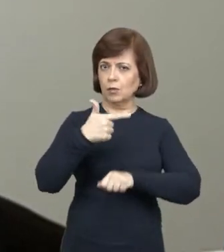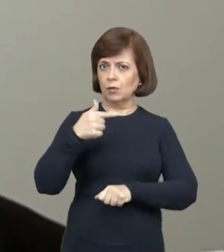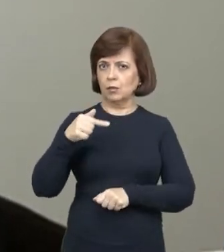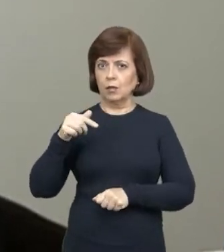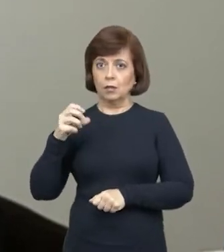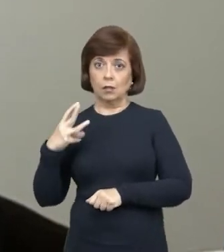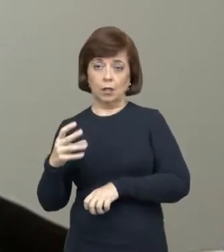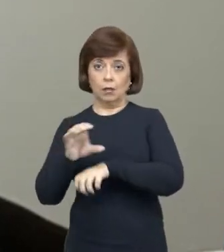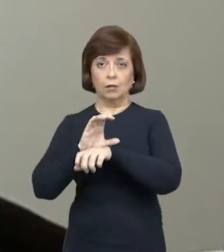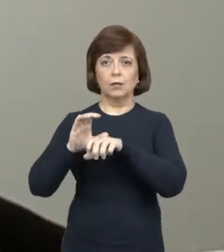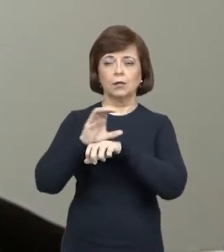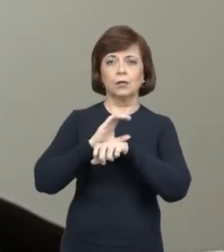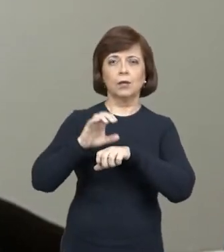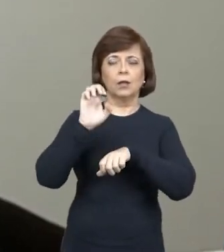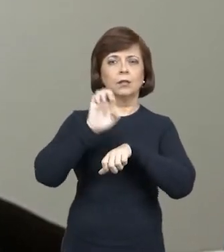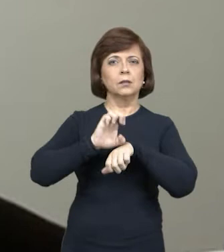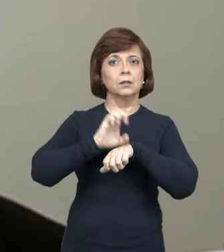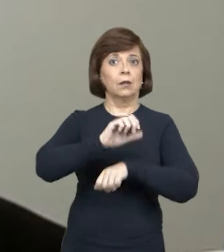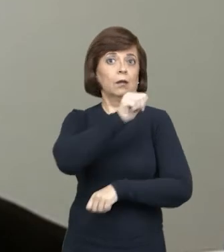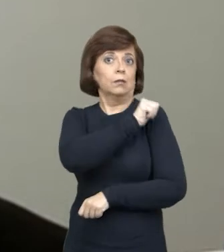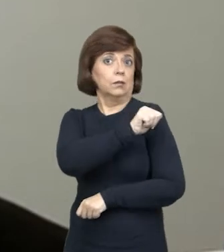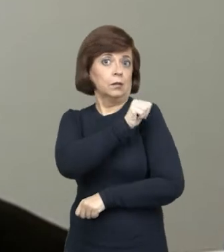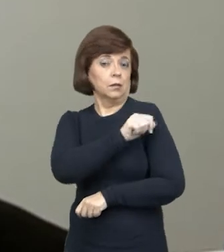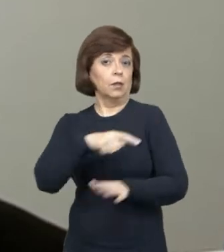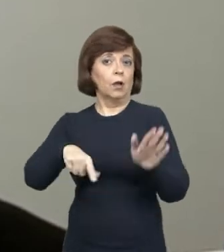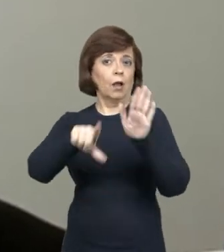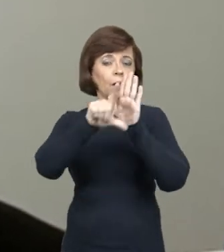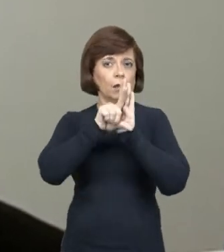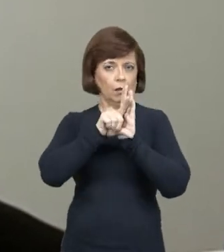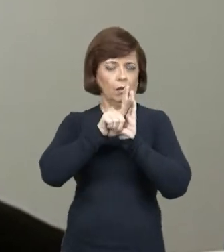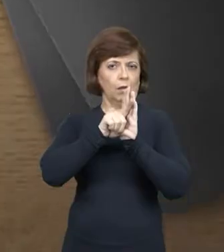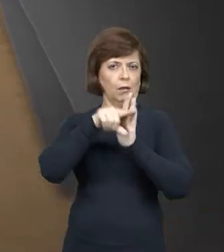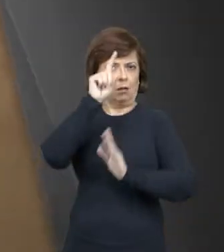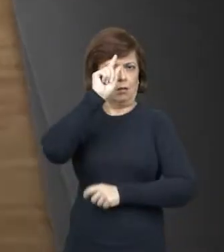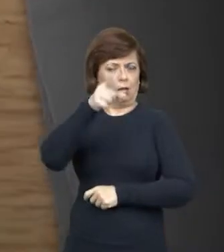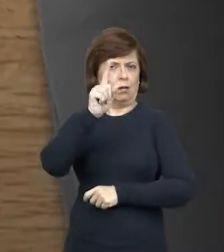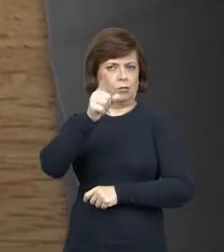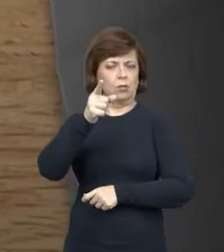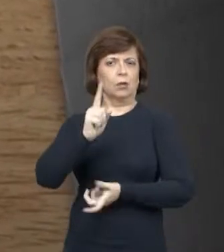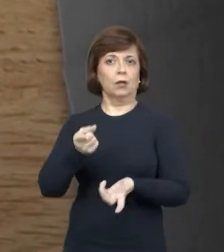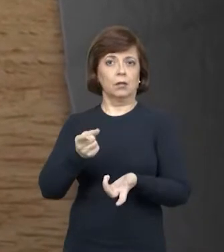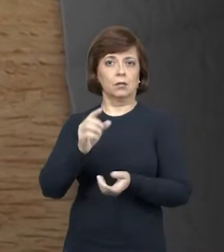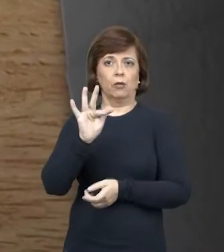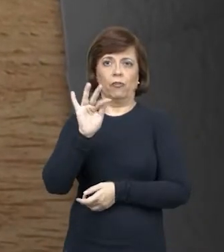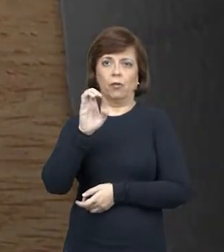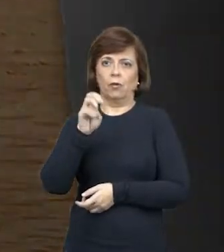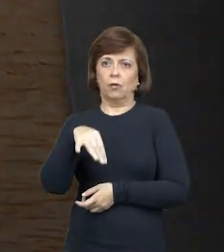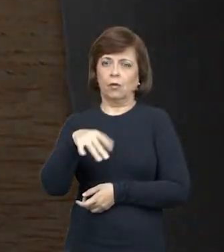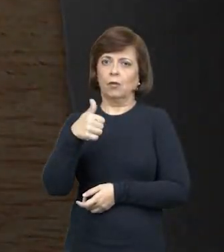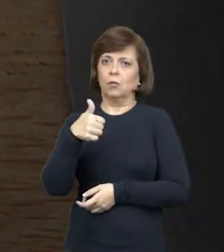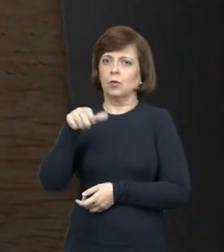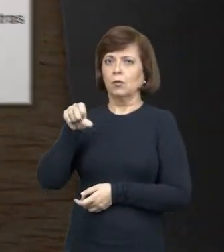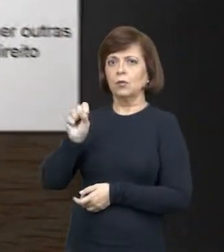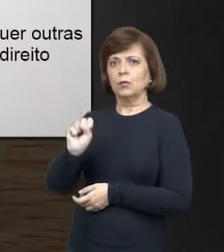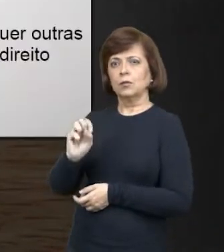e também do Estado do Rio de Janeiro, e também a lei de regência do FECAM, a 1.060 de 1986,